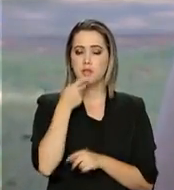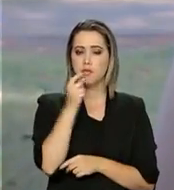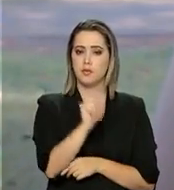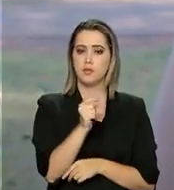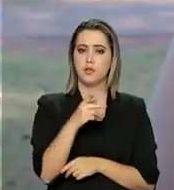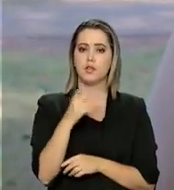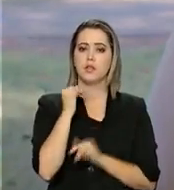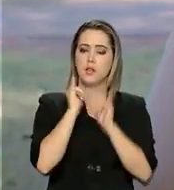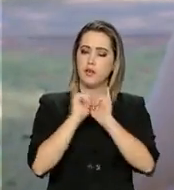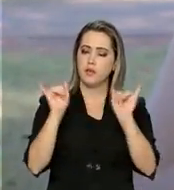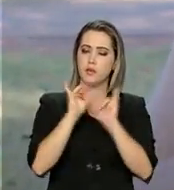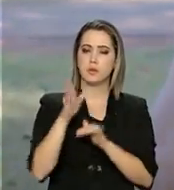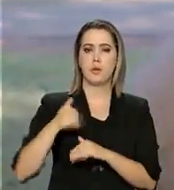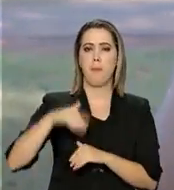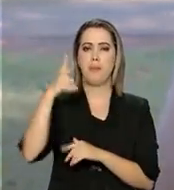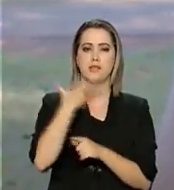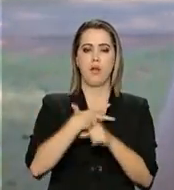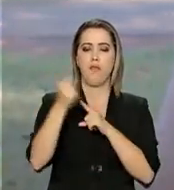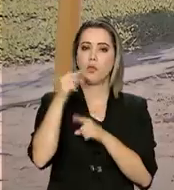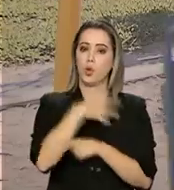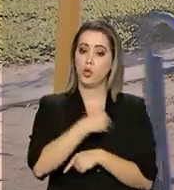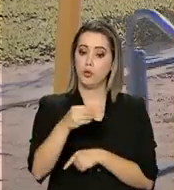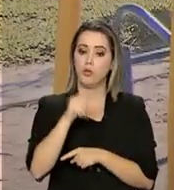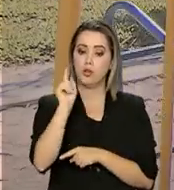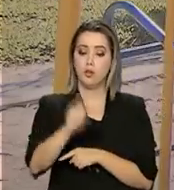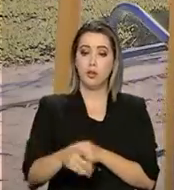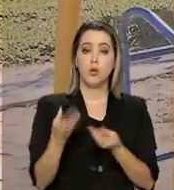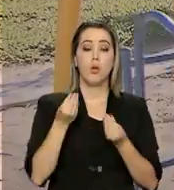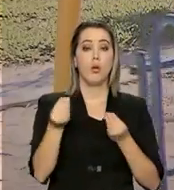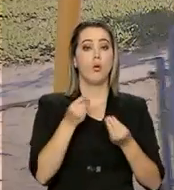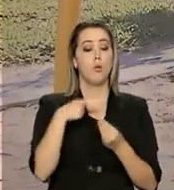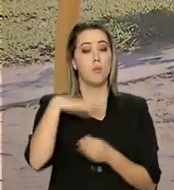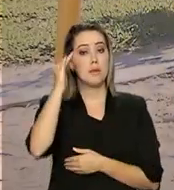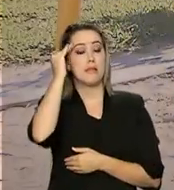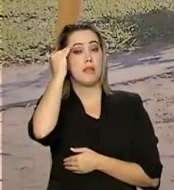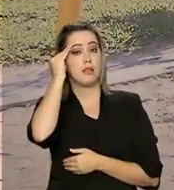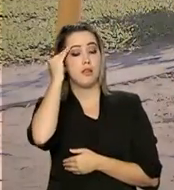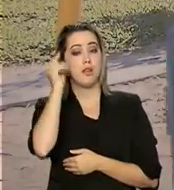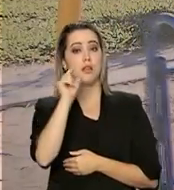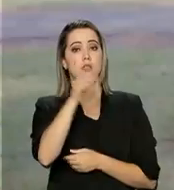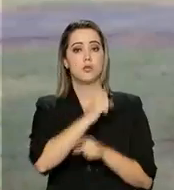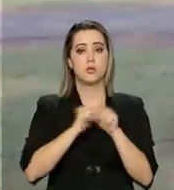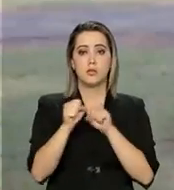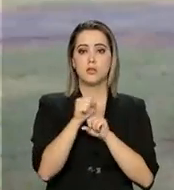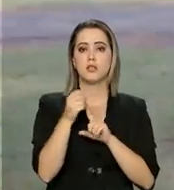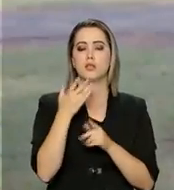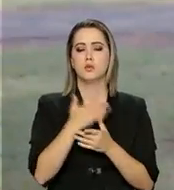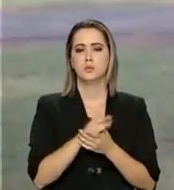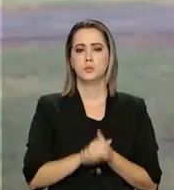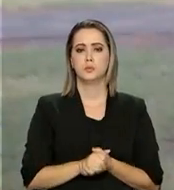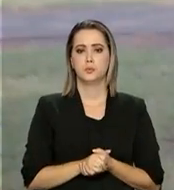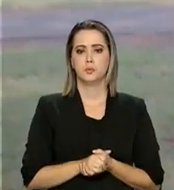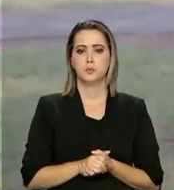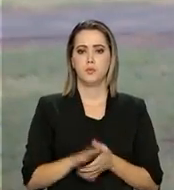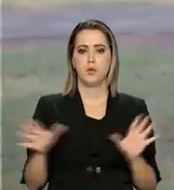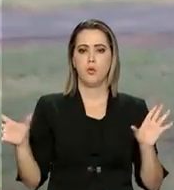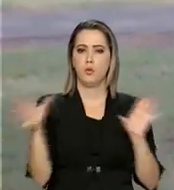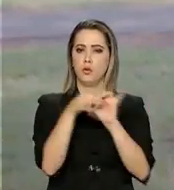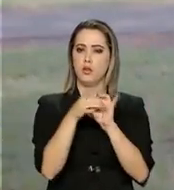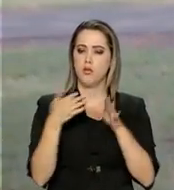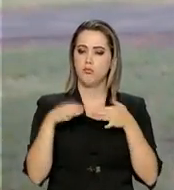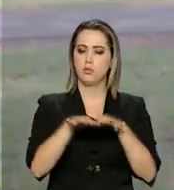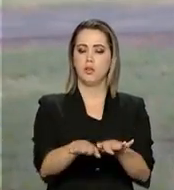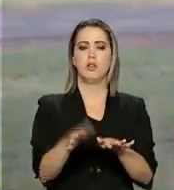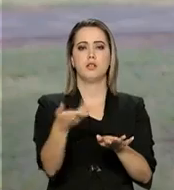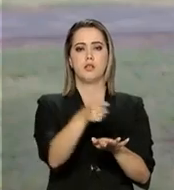notícia é muito mais do que uma vitória para o filho. É uma maneira de conscientizar a sociedade. Agora eu acho que é uma integração maior com